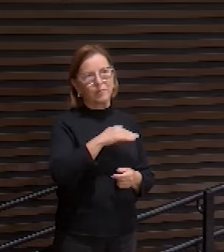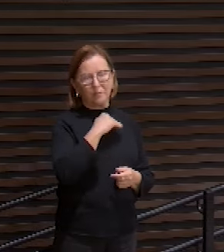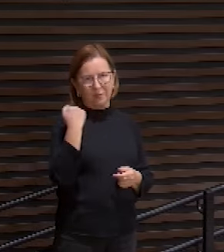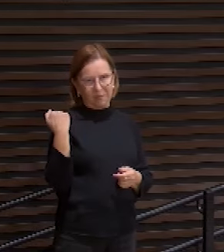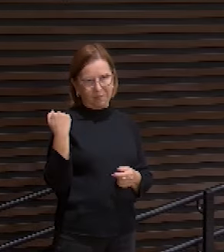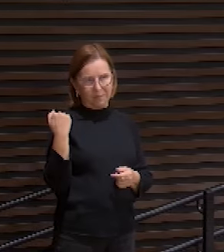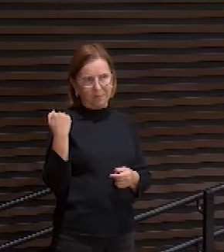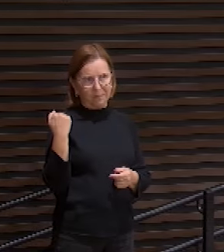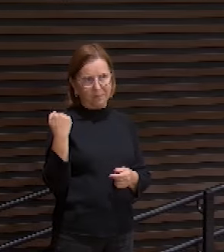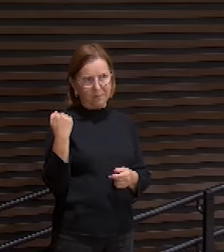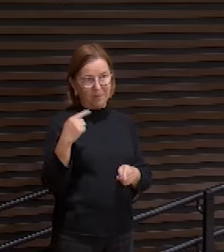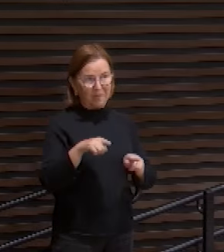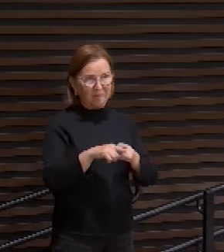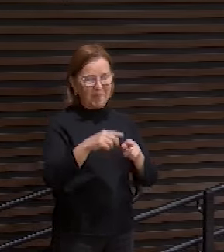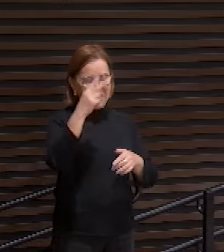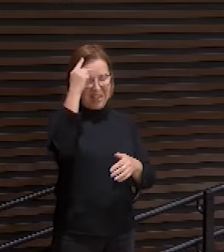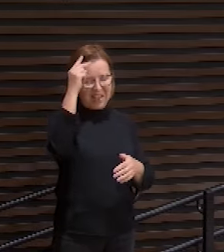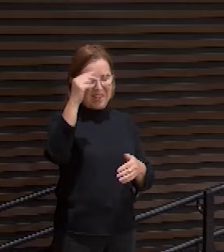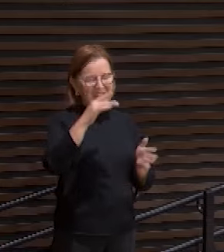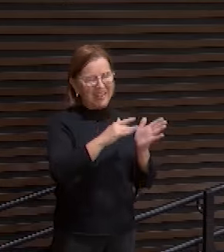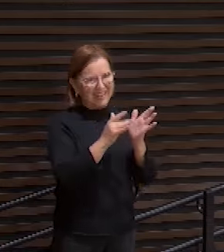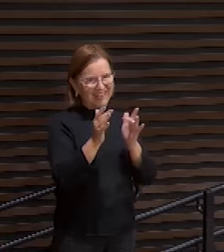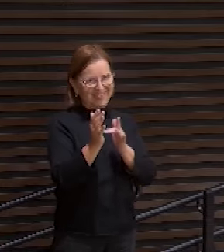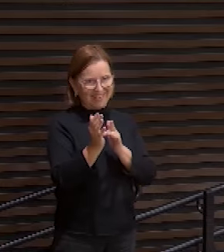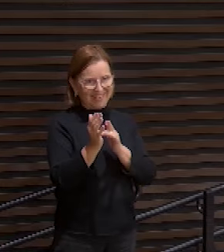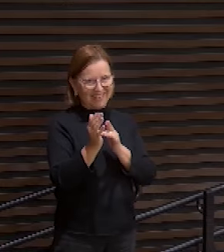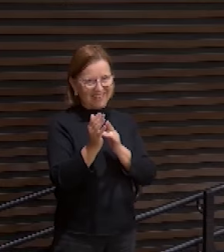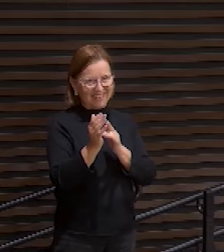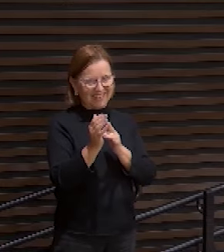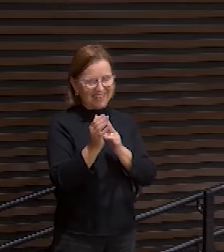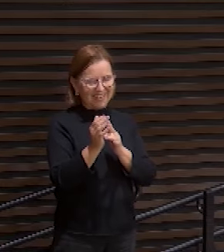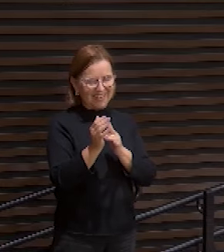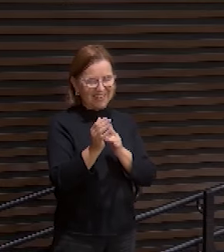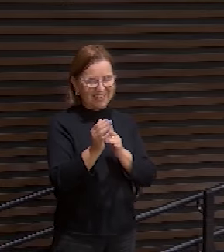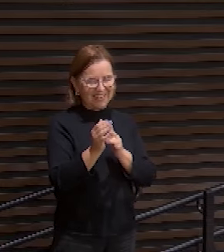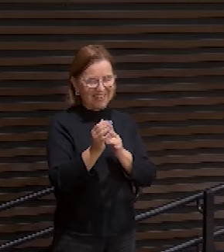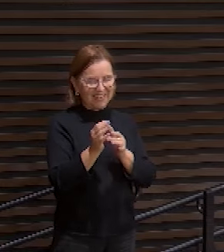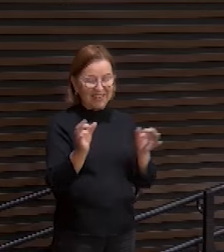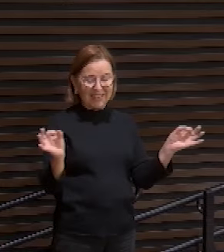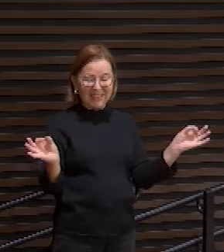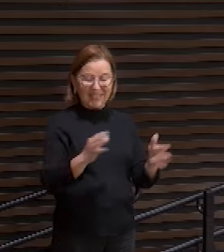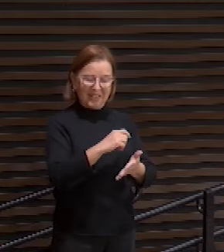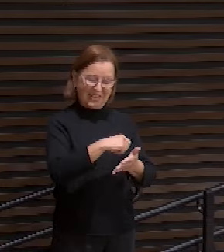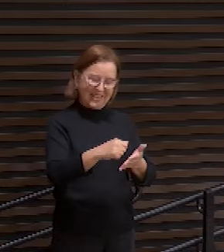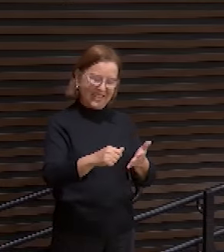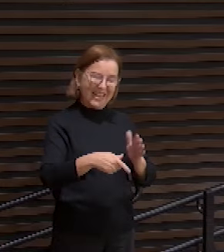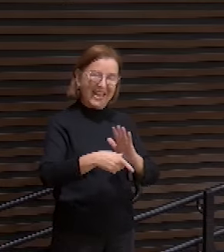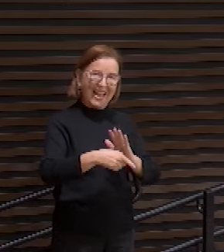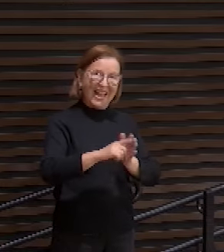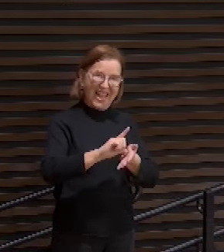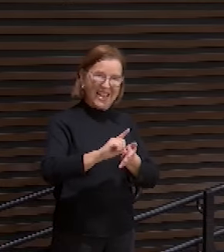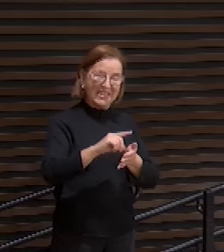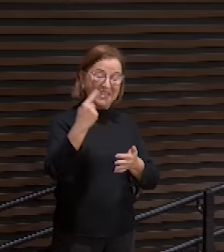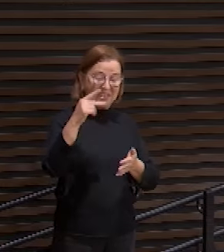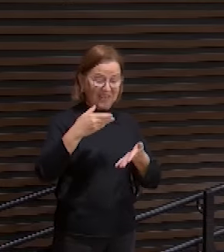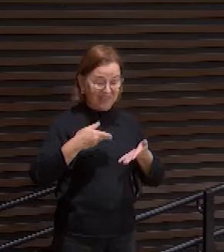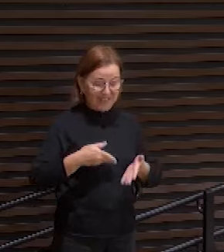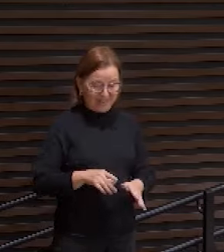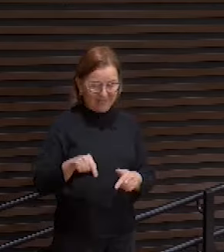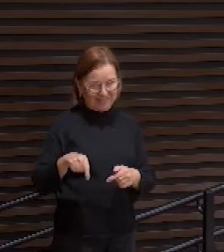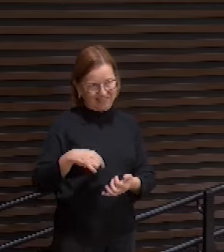A biografia de Jesus, porém, foi plenamente escrita, antes mesmo do seu nascimento.